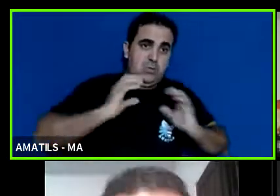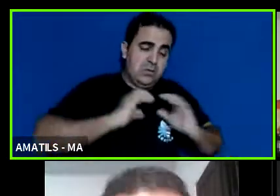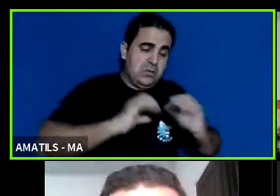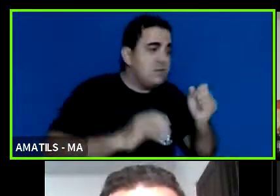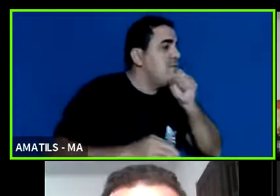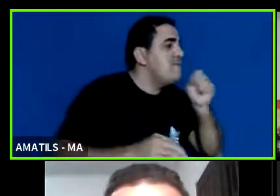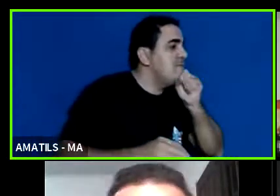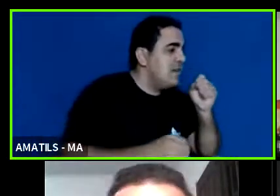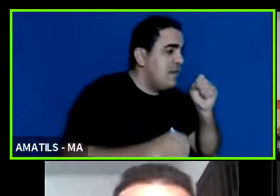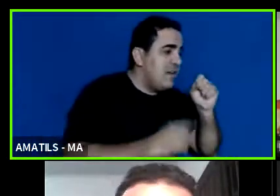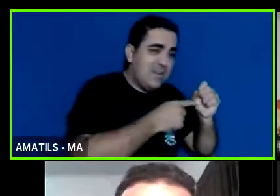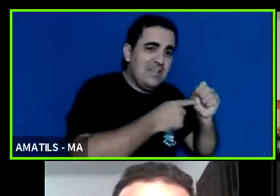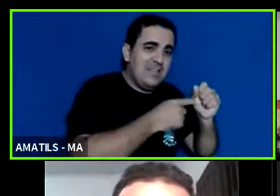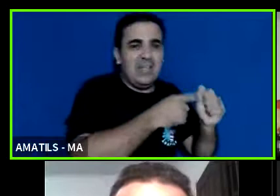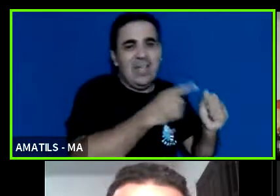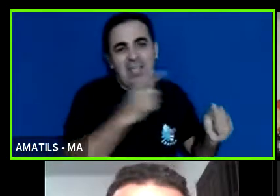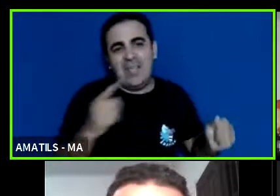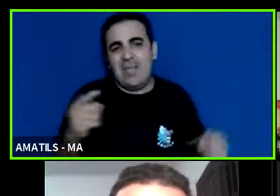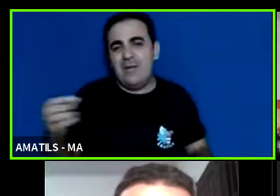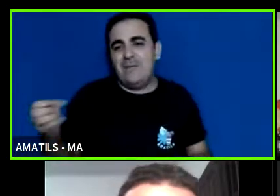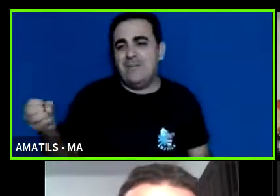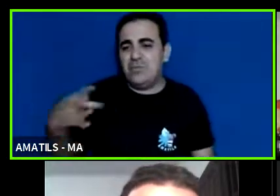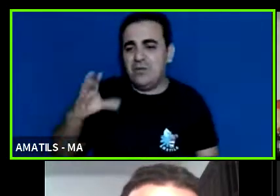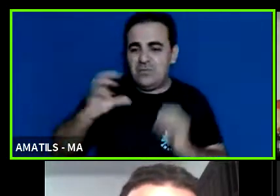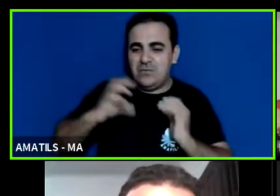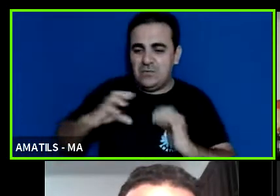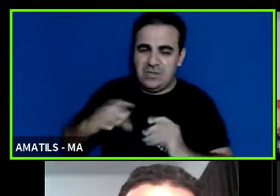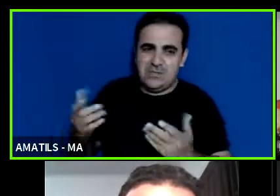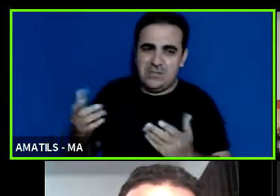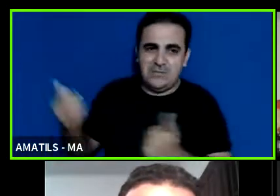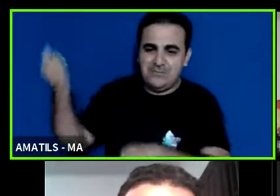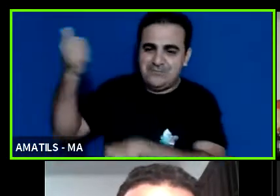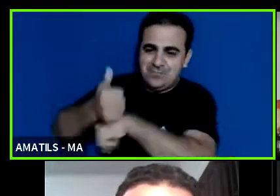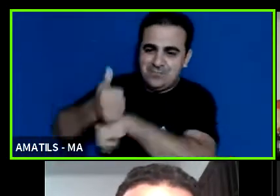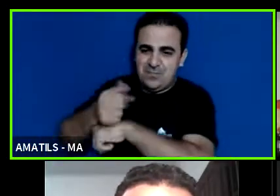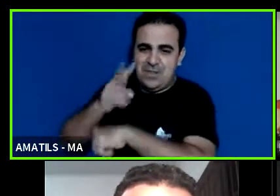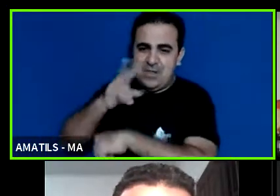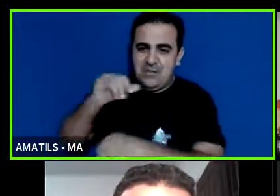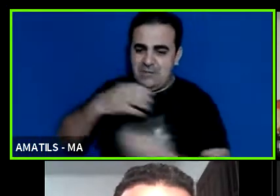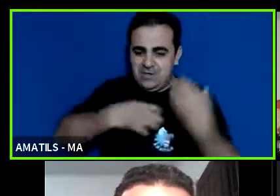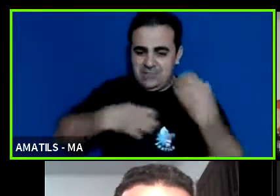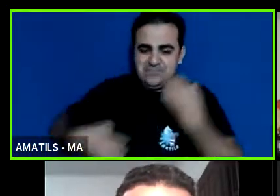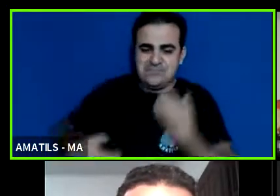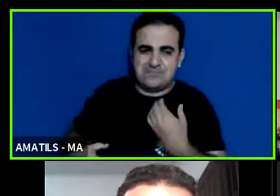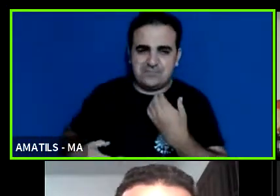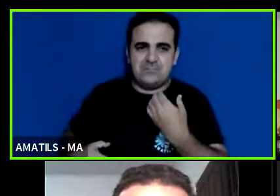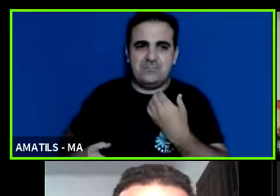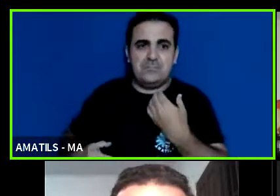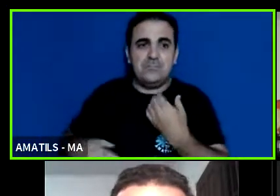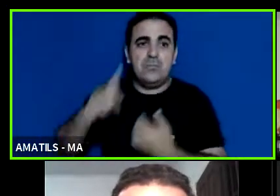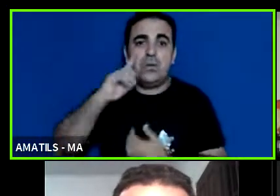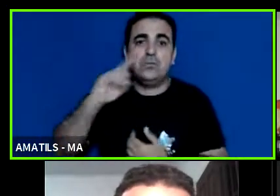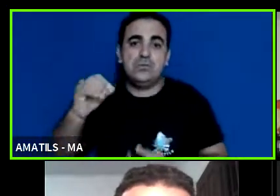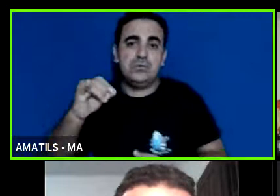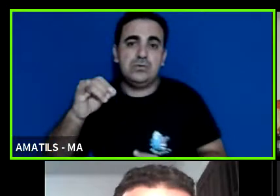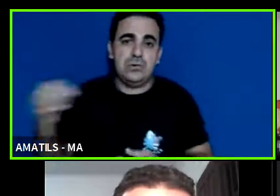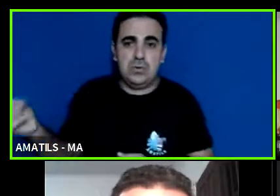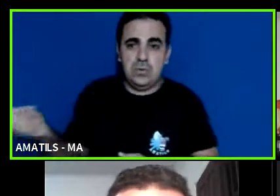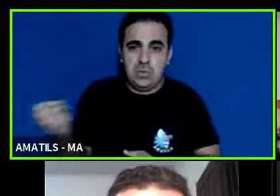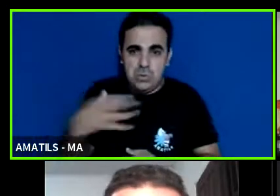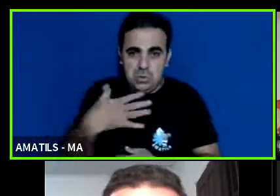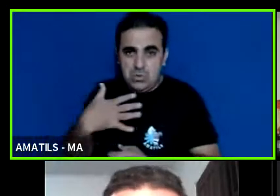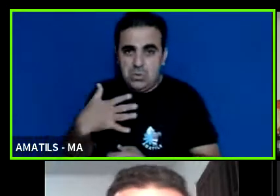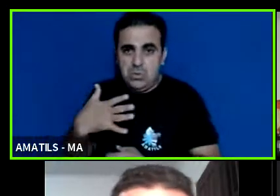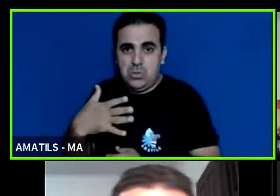sexto encontro para acontecer concomitante a posse dos novos conselheiros para acontecer